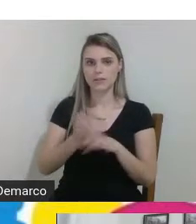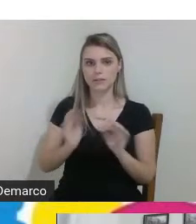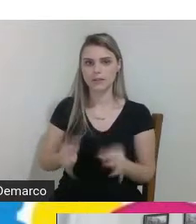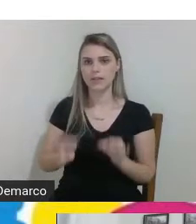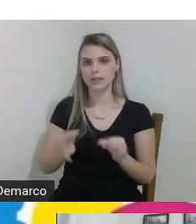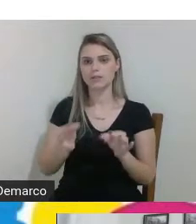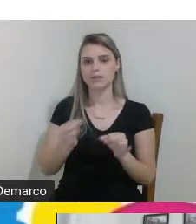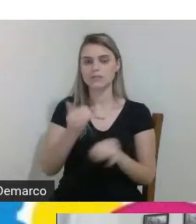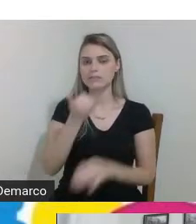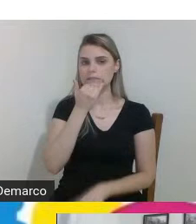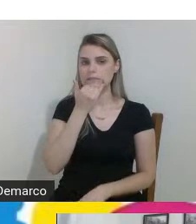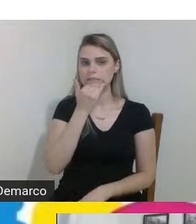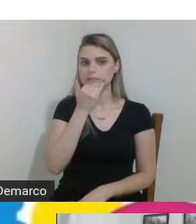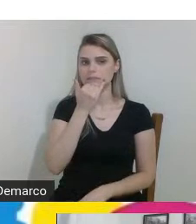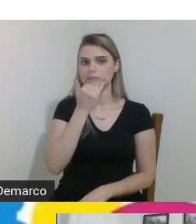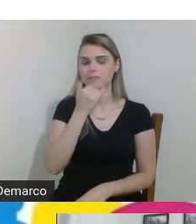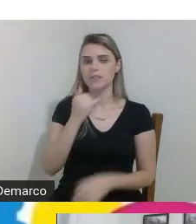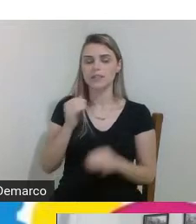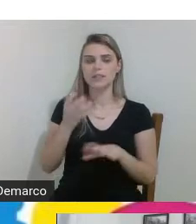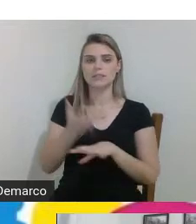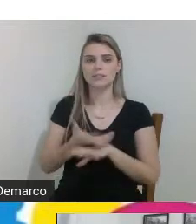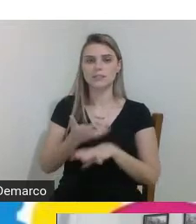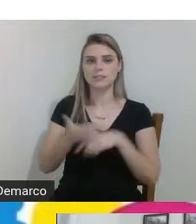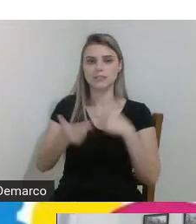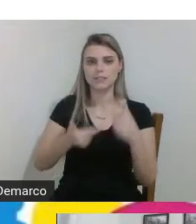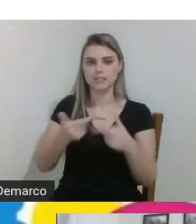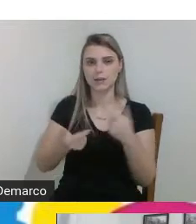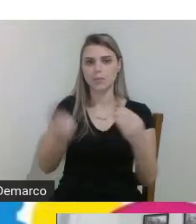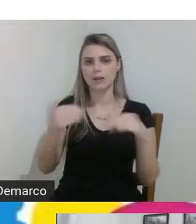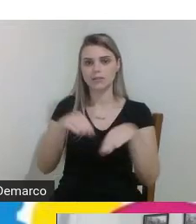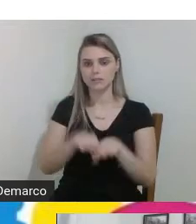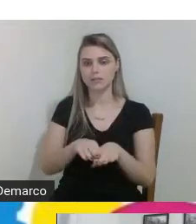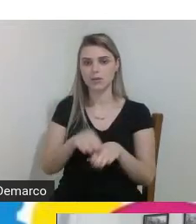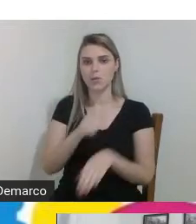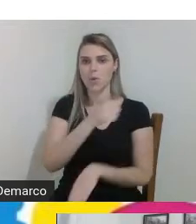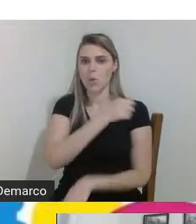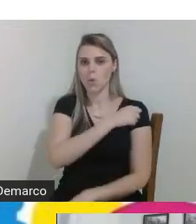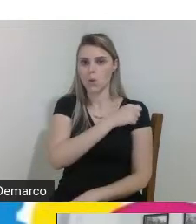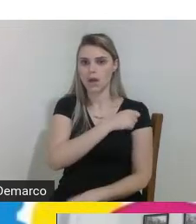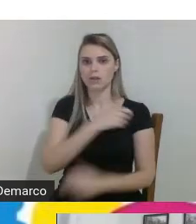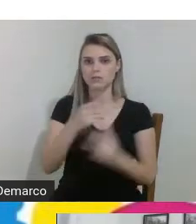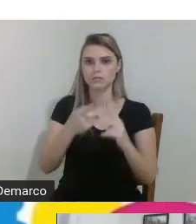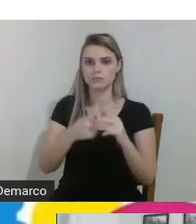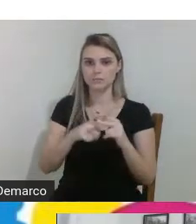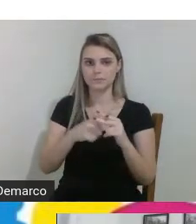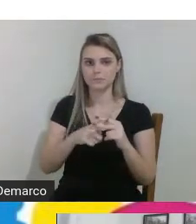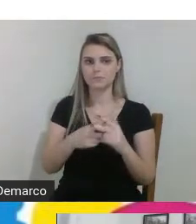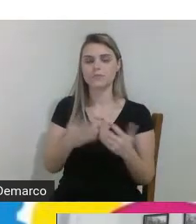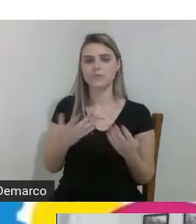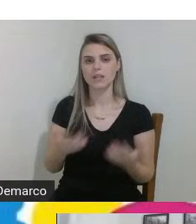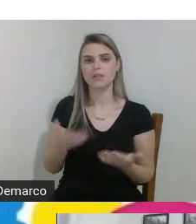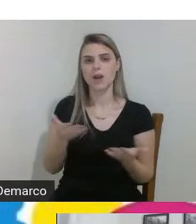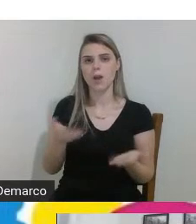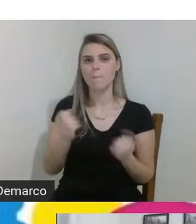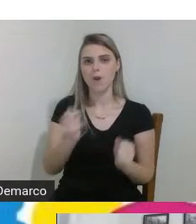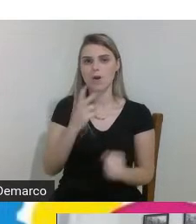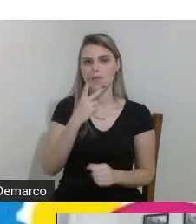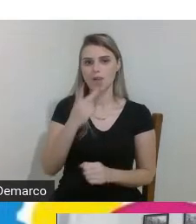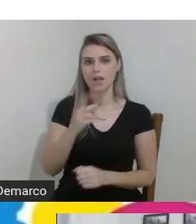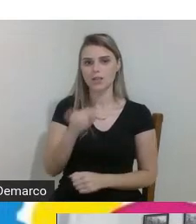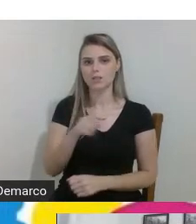perdão a disciplina de trabalho integrador com os alunos de mecânica então a palavra é sua Juscelia